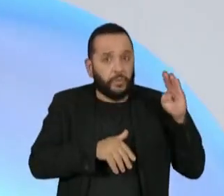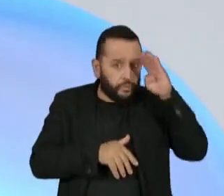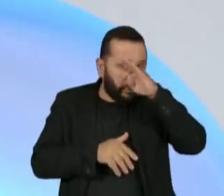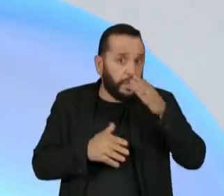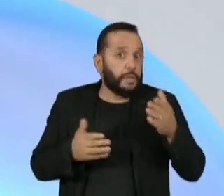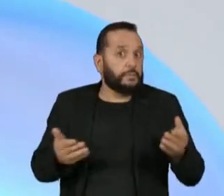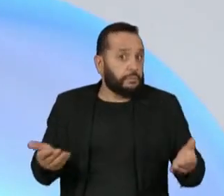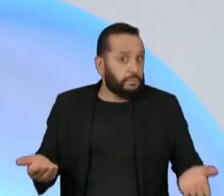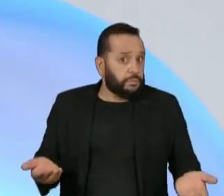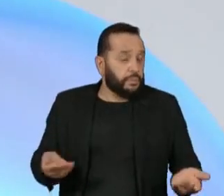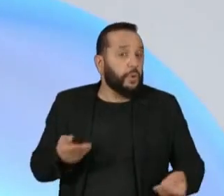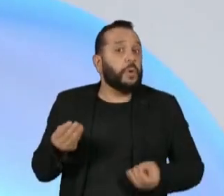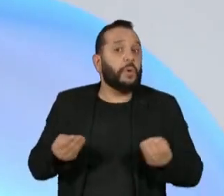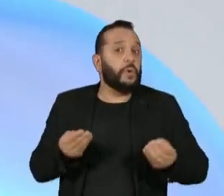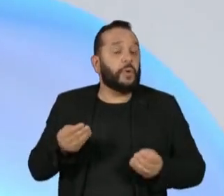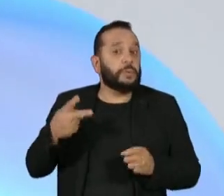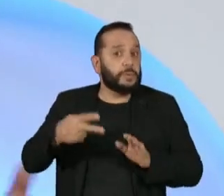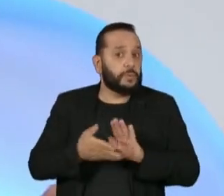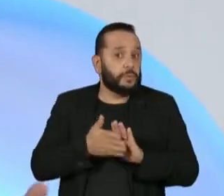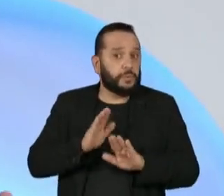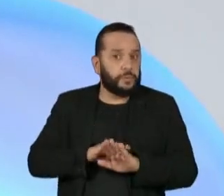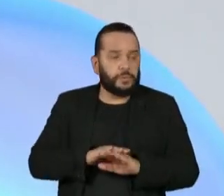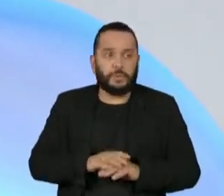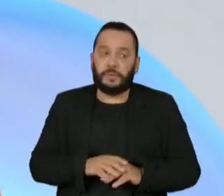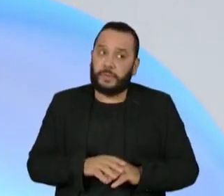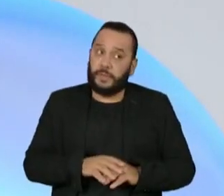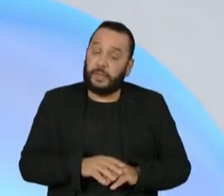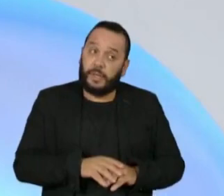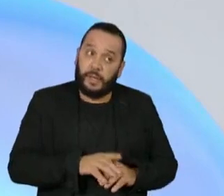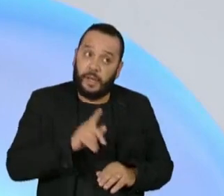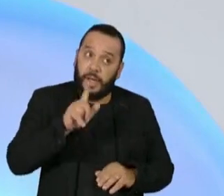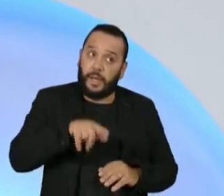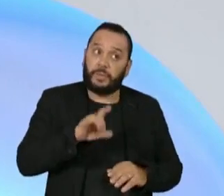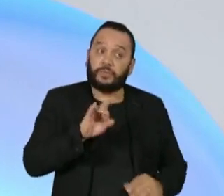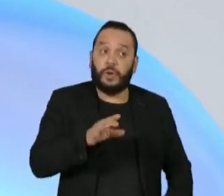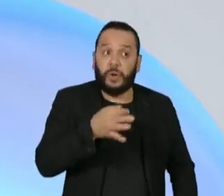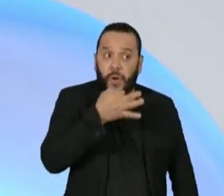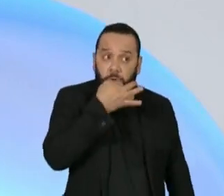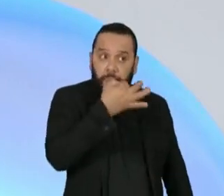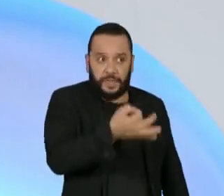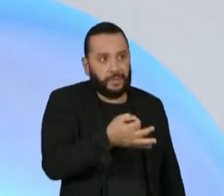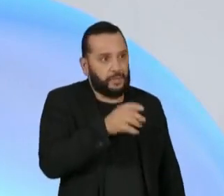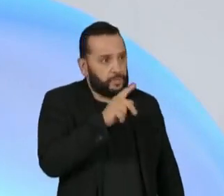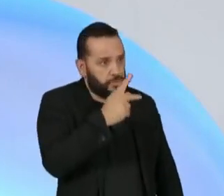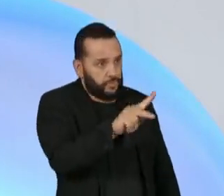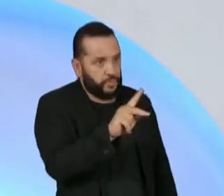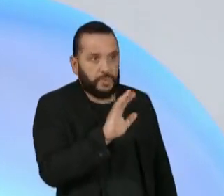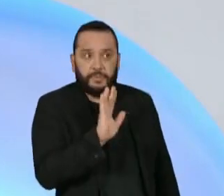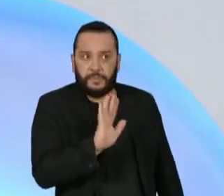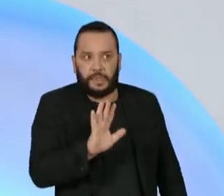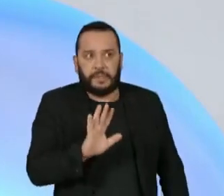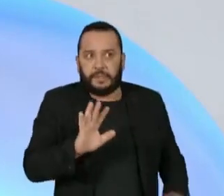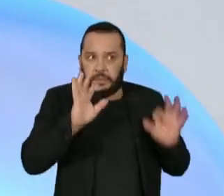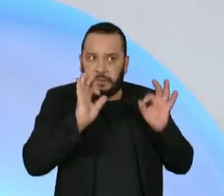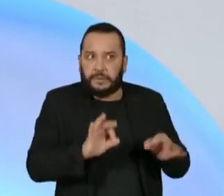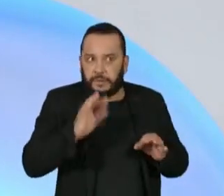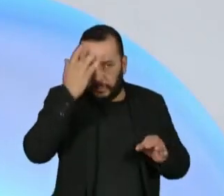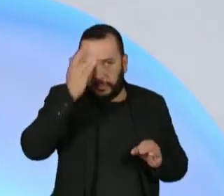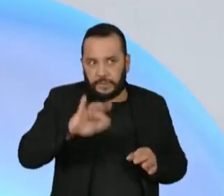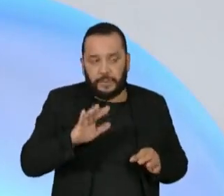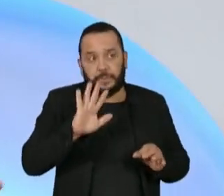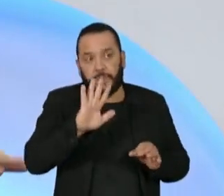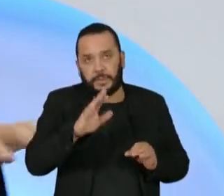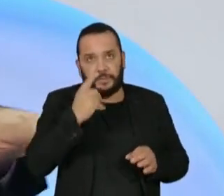coisa que ele foi para o Bolsonaro ainda é uma hipótese, porque a gente precisa apurar isso. Mas eu acho que o fato, quando você olha o